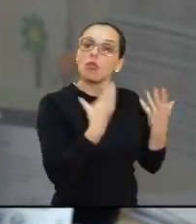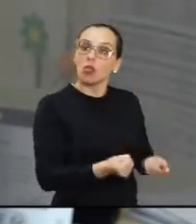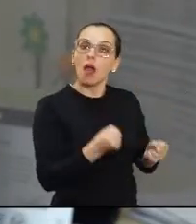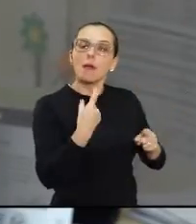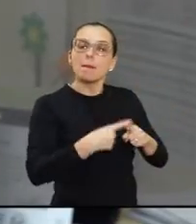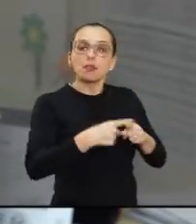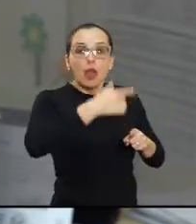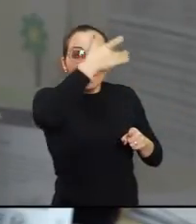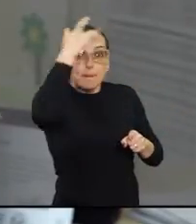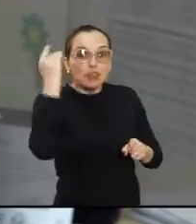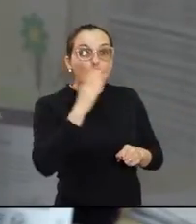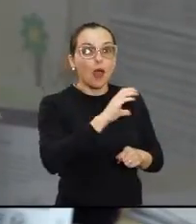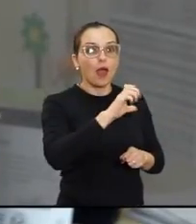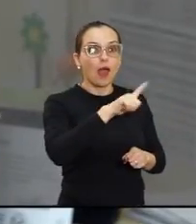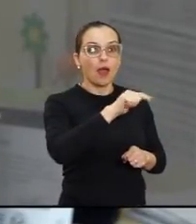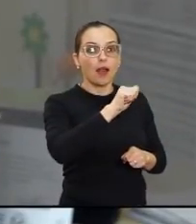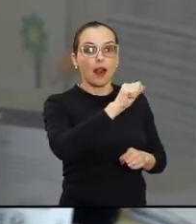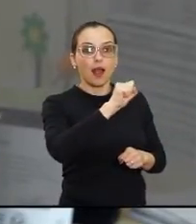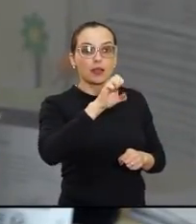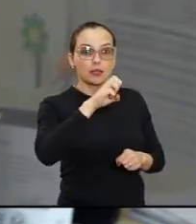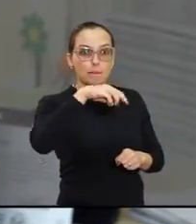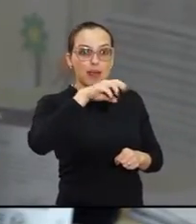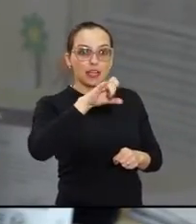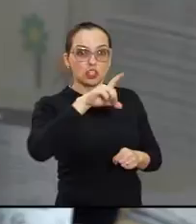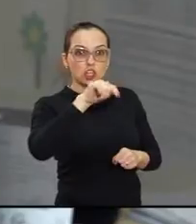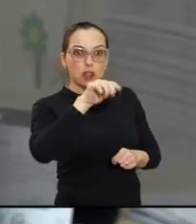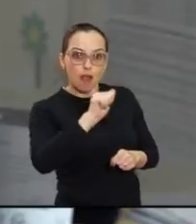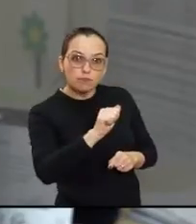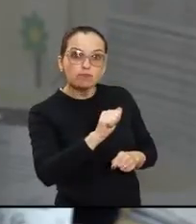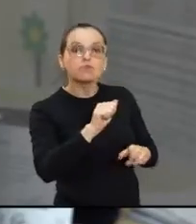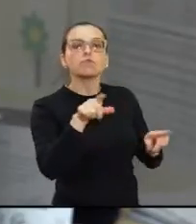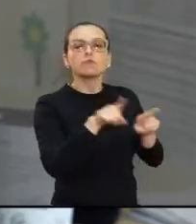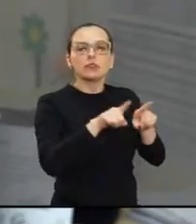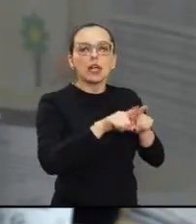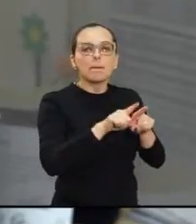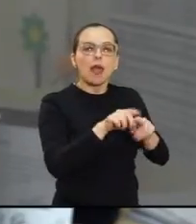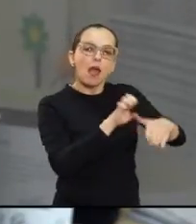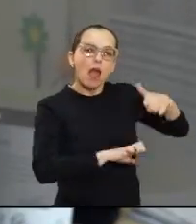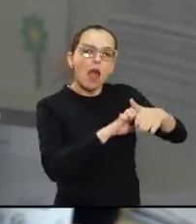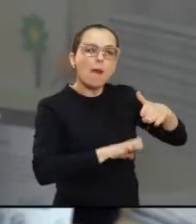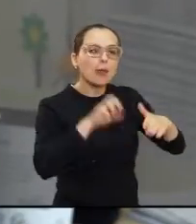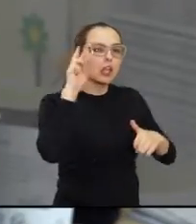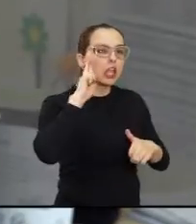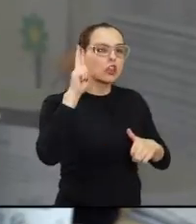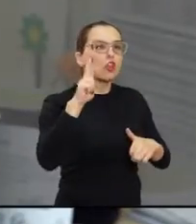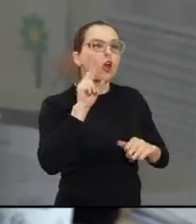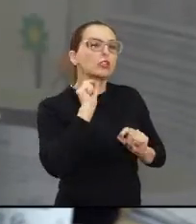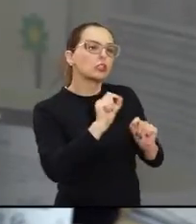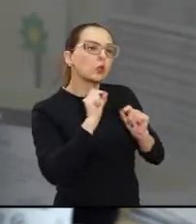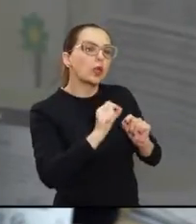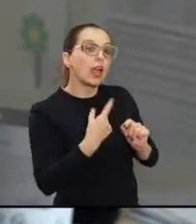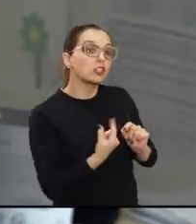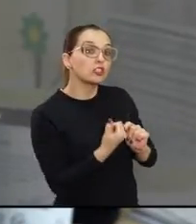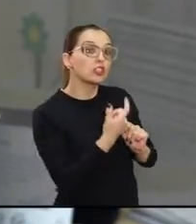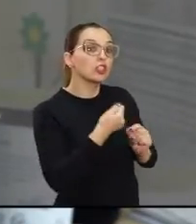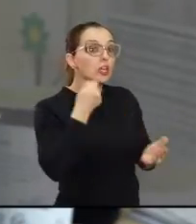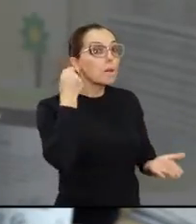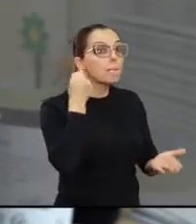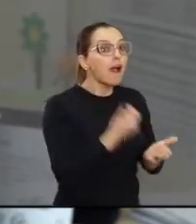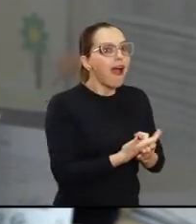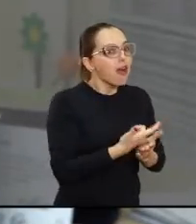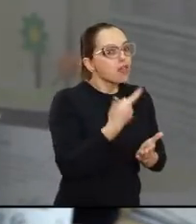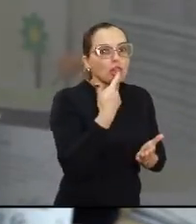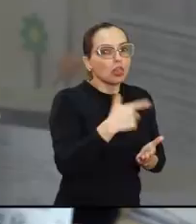projeto, com a indicação, e que seja atendido. Isso vai beneficiar a classe média